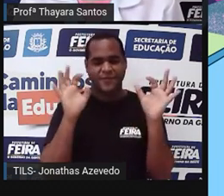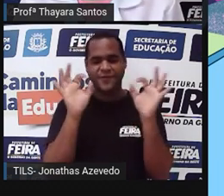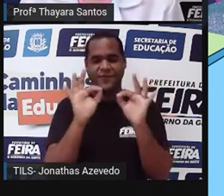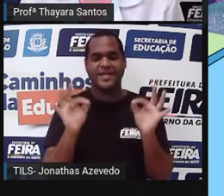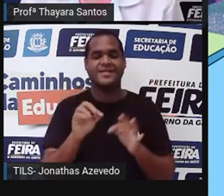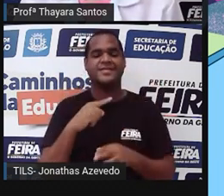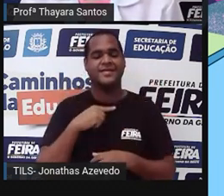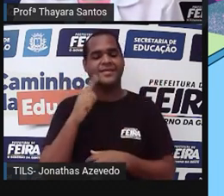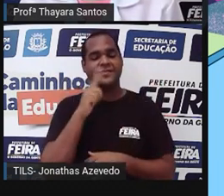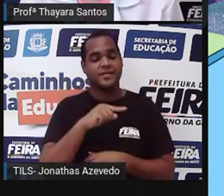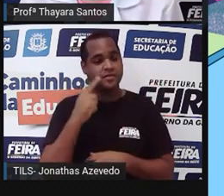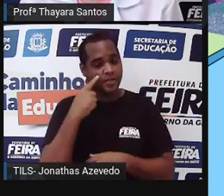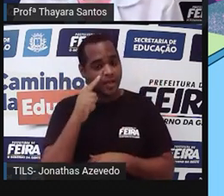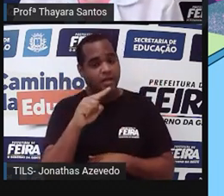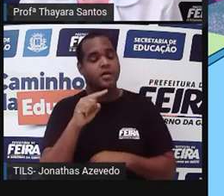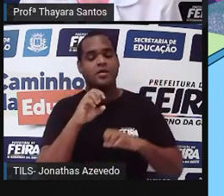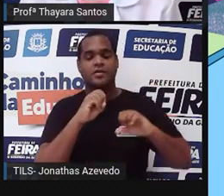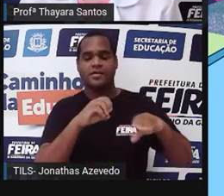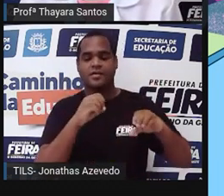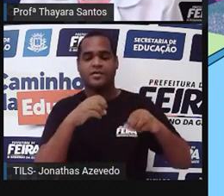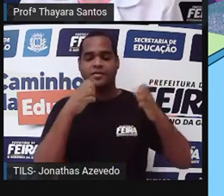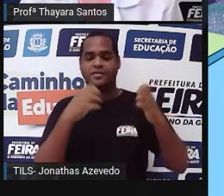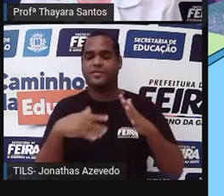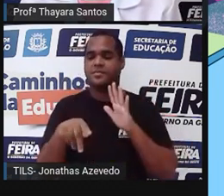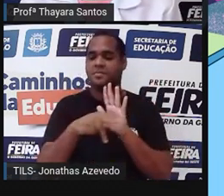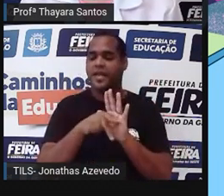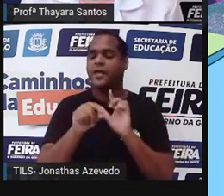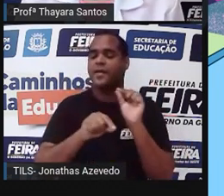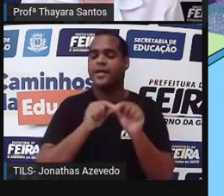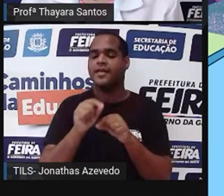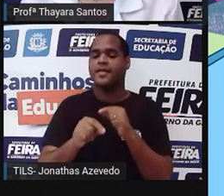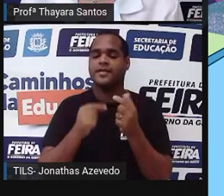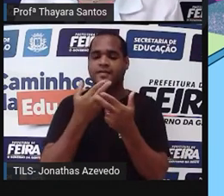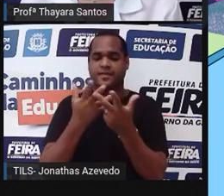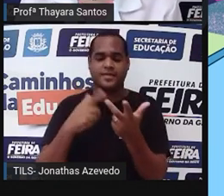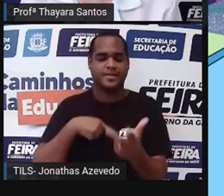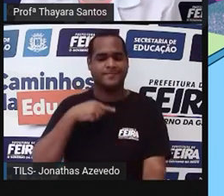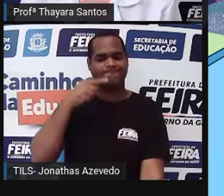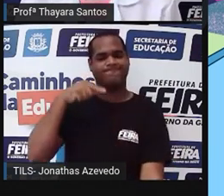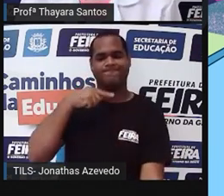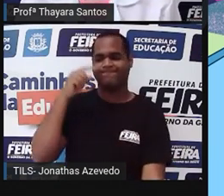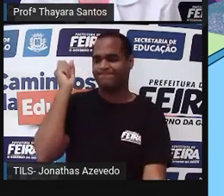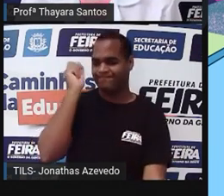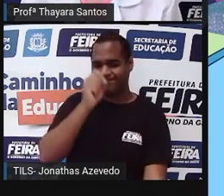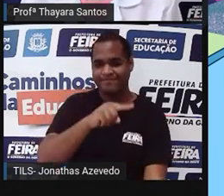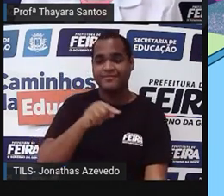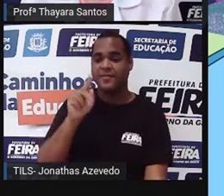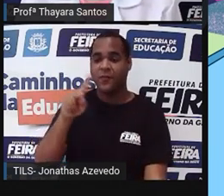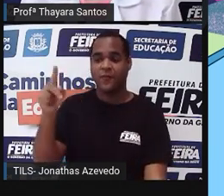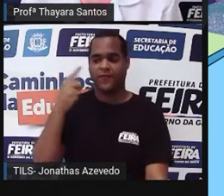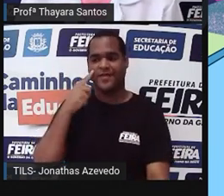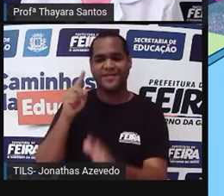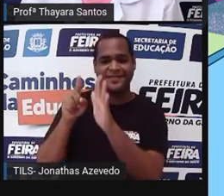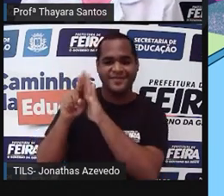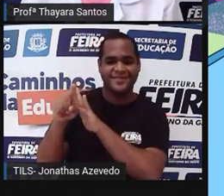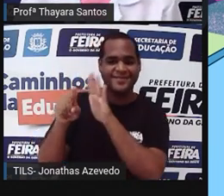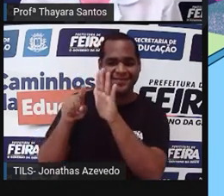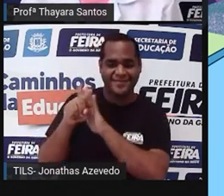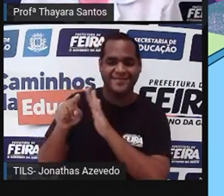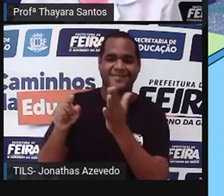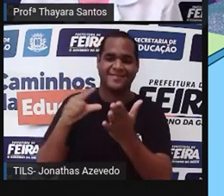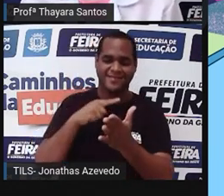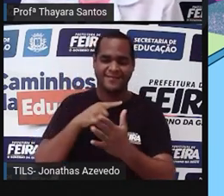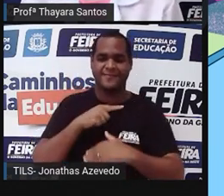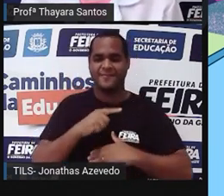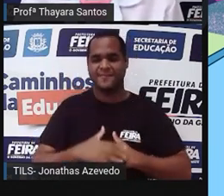assistindo as aulas, estão participando, estão aproveitando esse material, tirando as dúvidas com os professores a partir deles. Então,